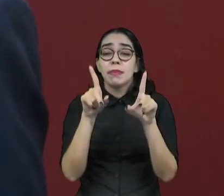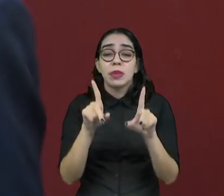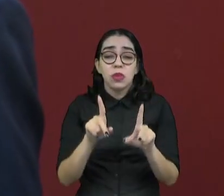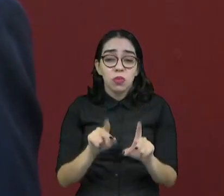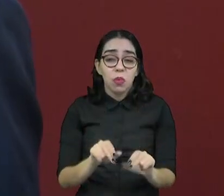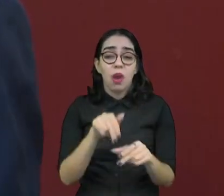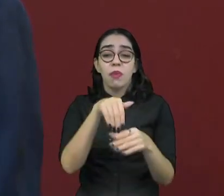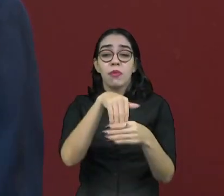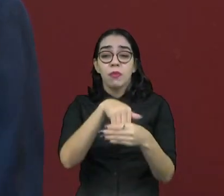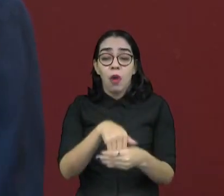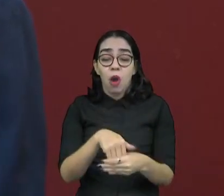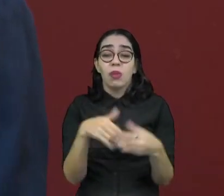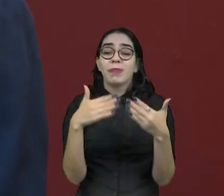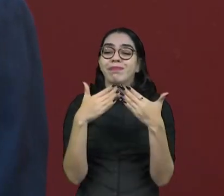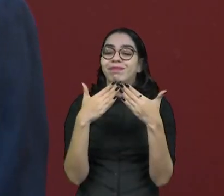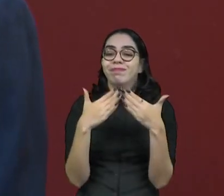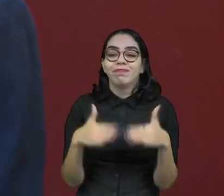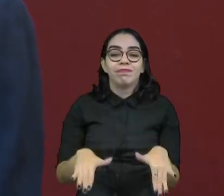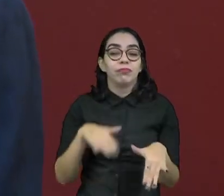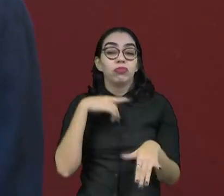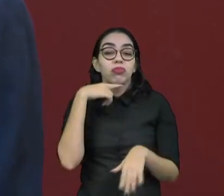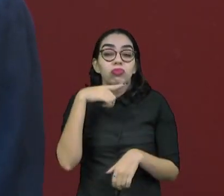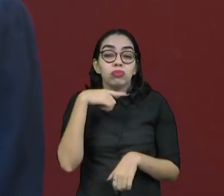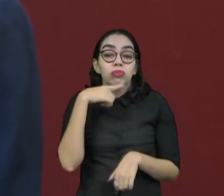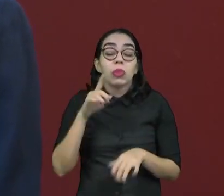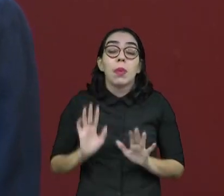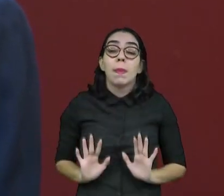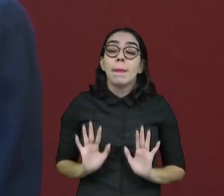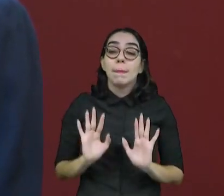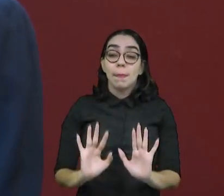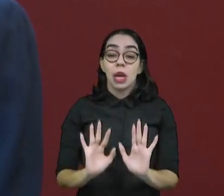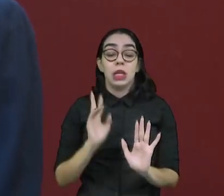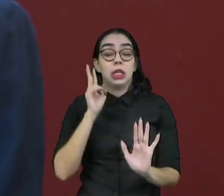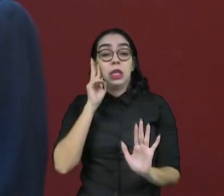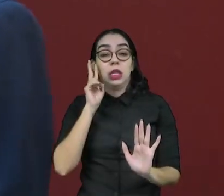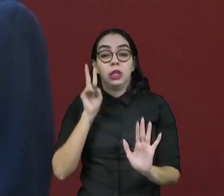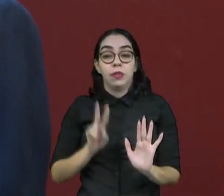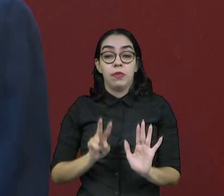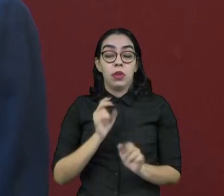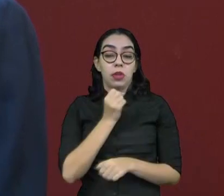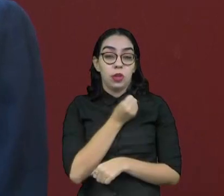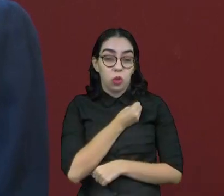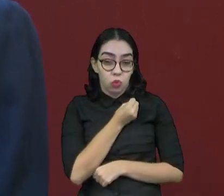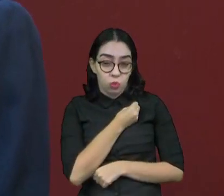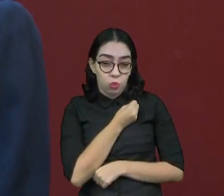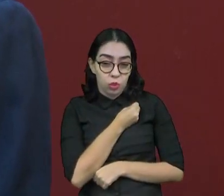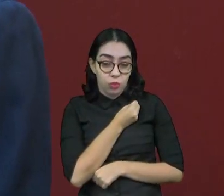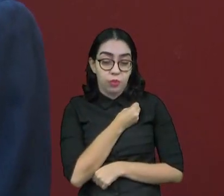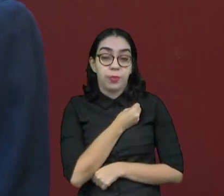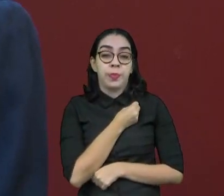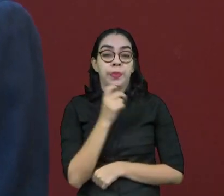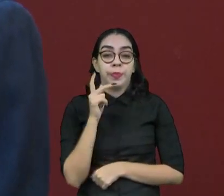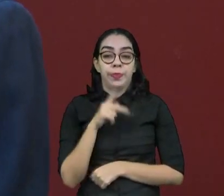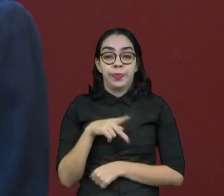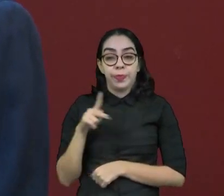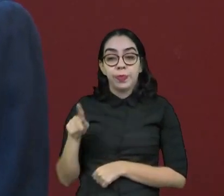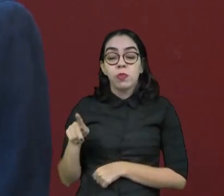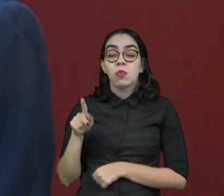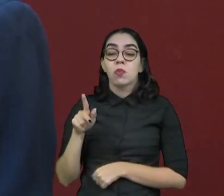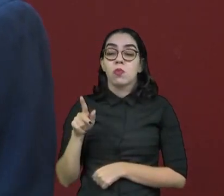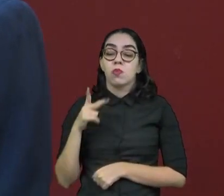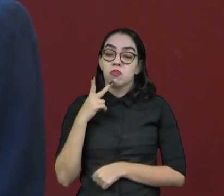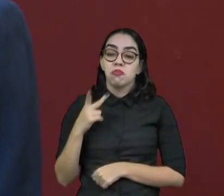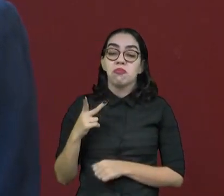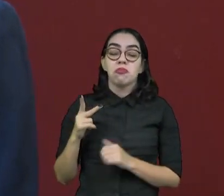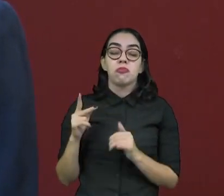que esse é o papel da pesquisa, prever. Mas, se gente for olhar realmente os números, e aí a professora Michelle falou um ponto muito interessante,